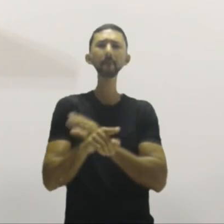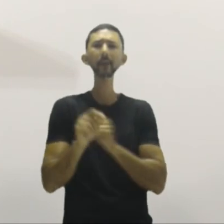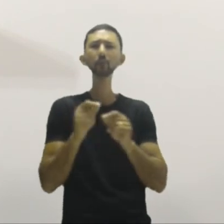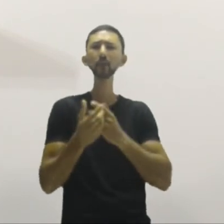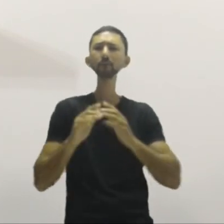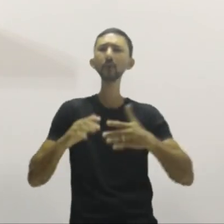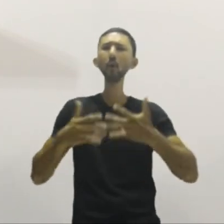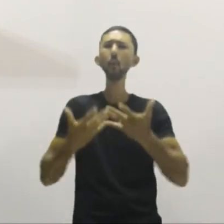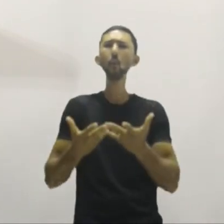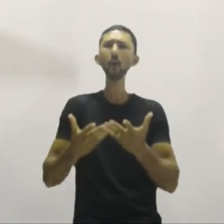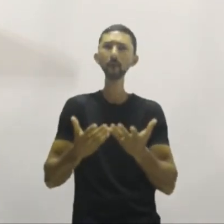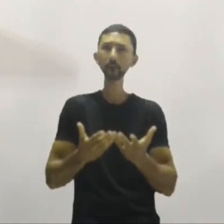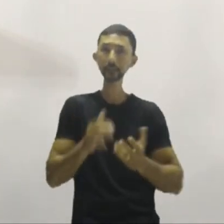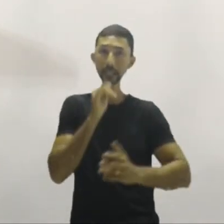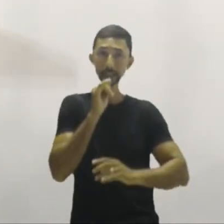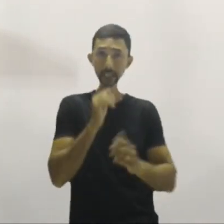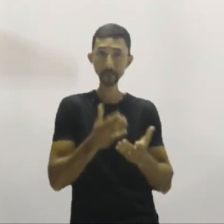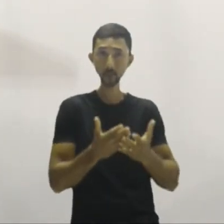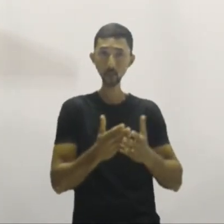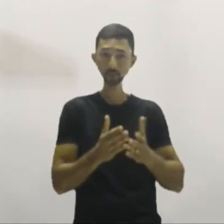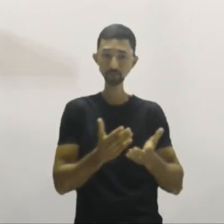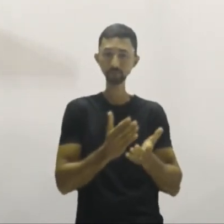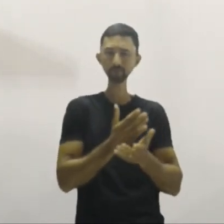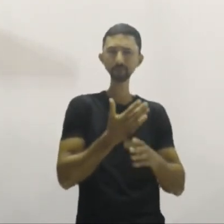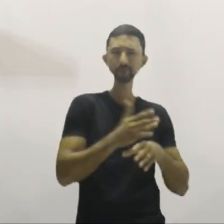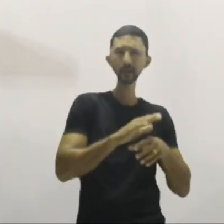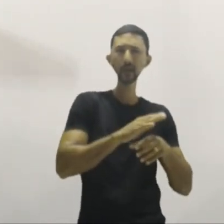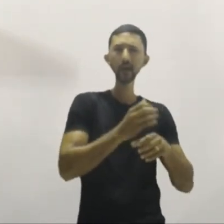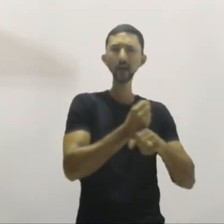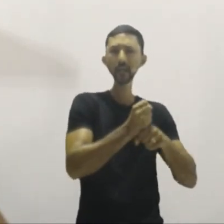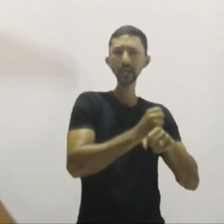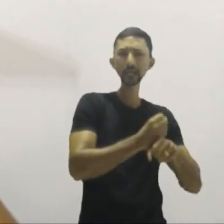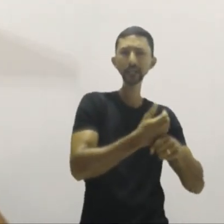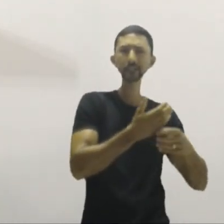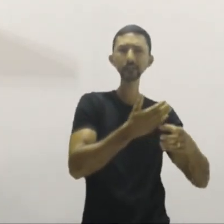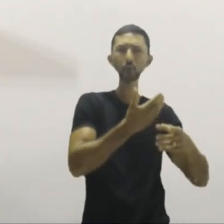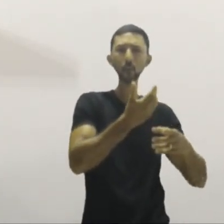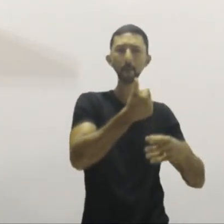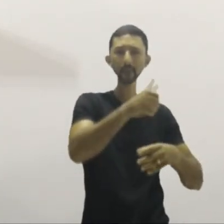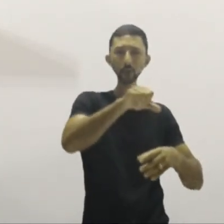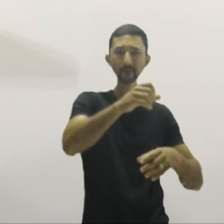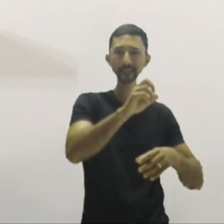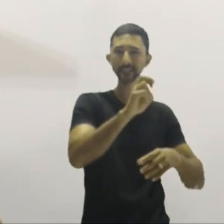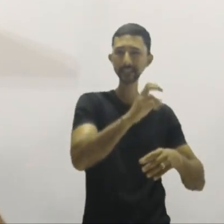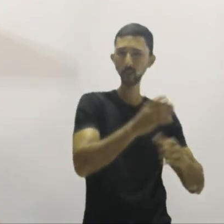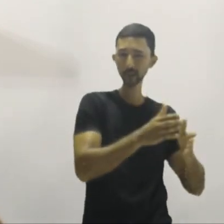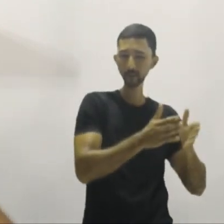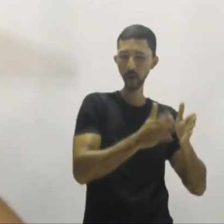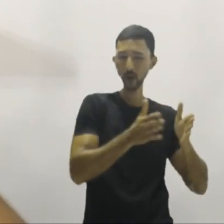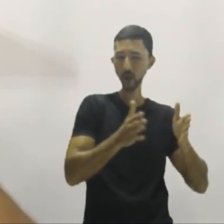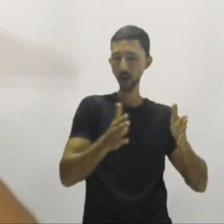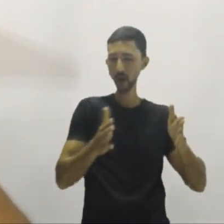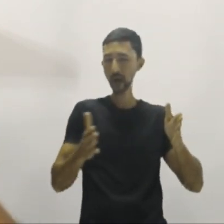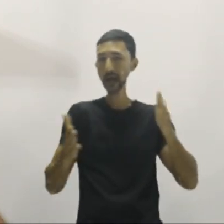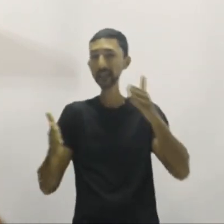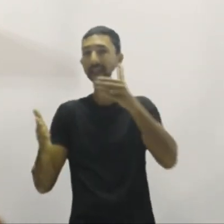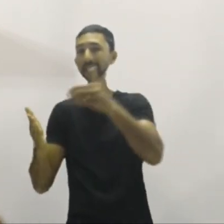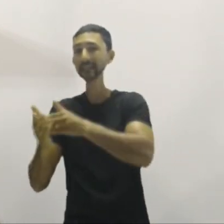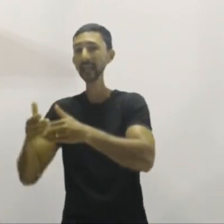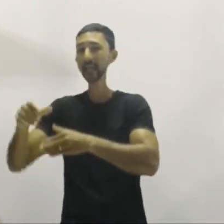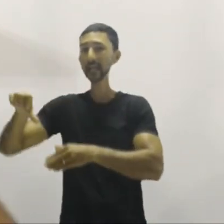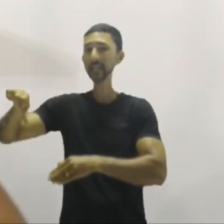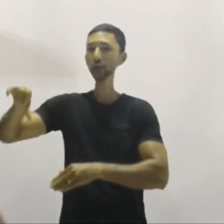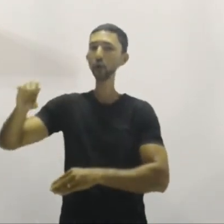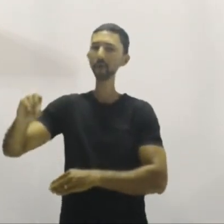qual foi, eu estou falando de desde a década de 50 até 90, você deve estar se perguntando, poxa,